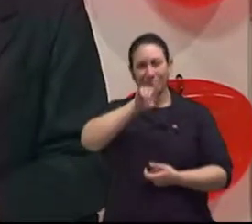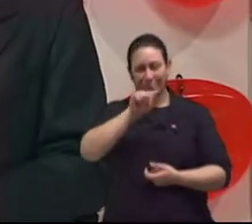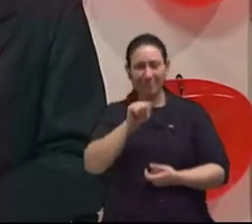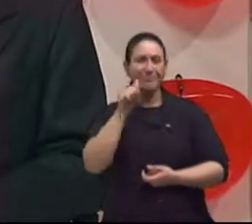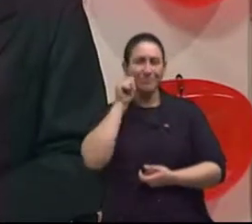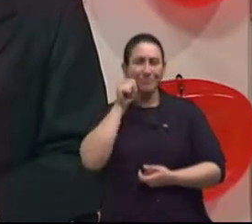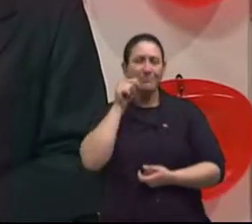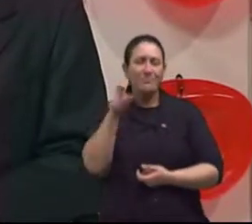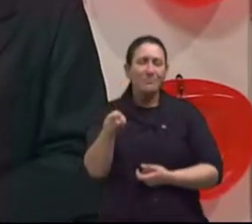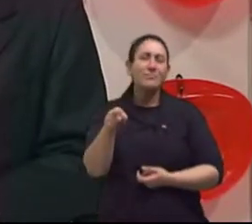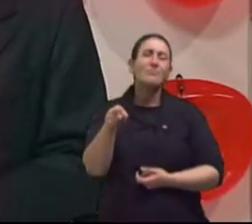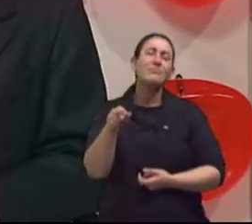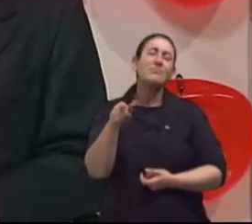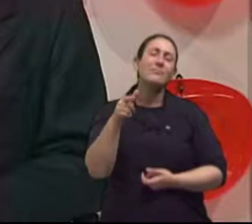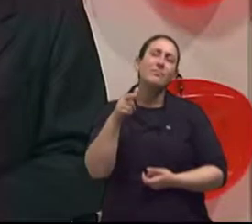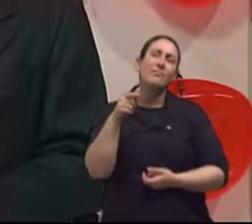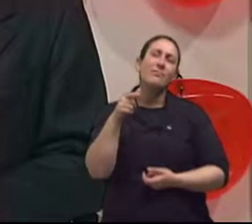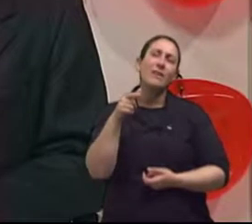Que começou.